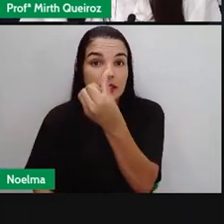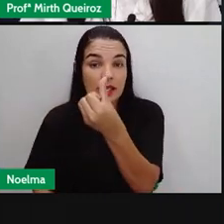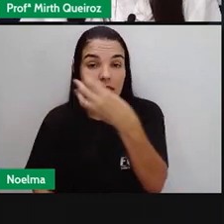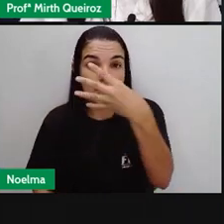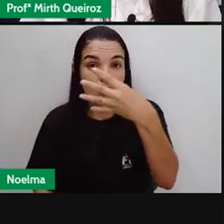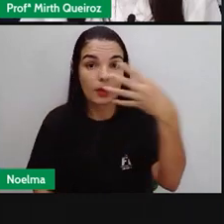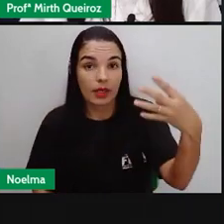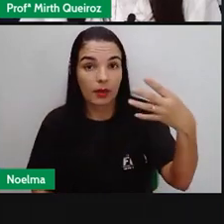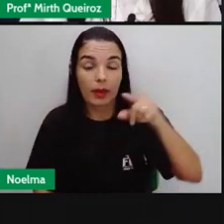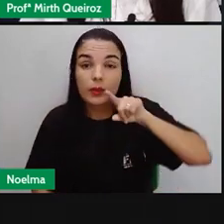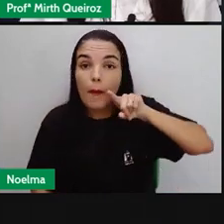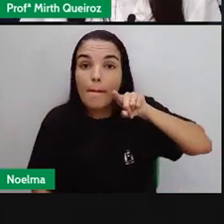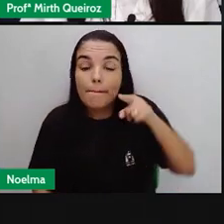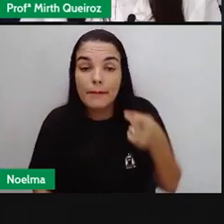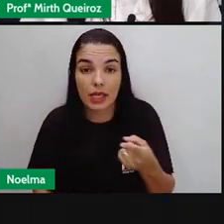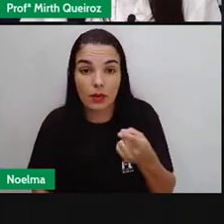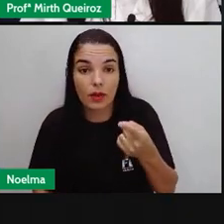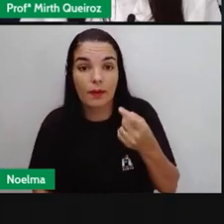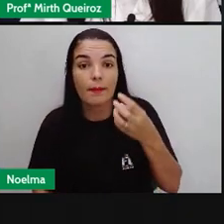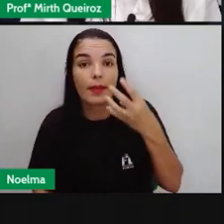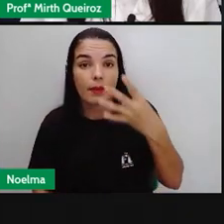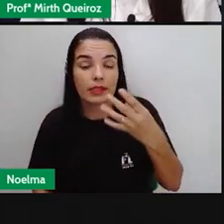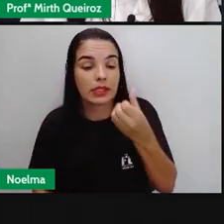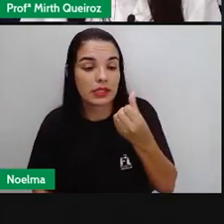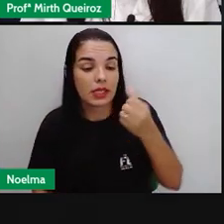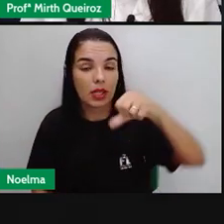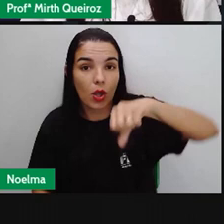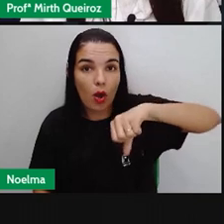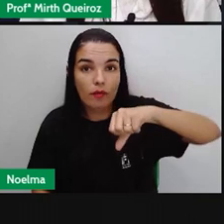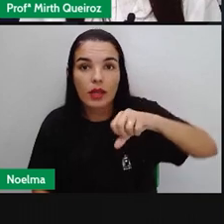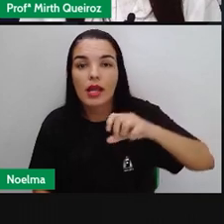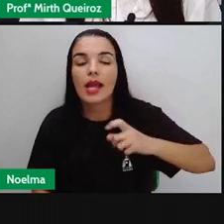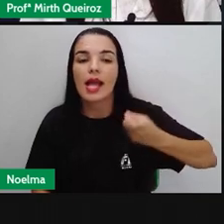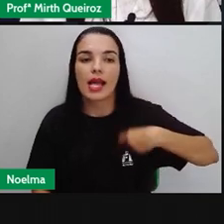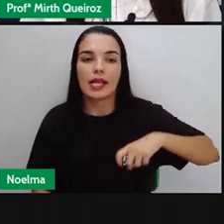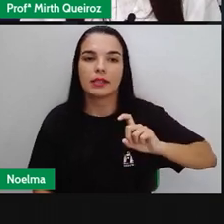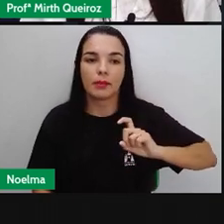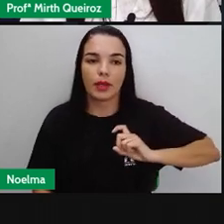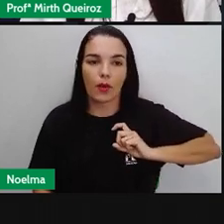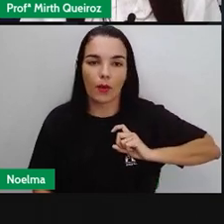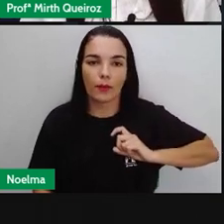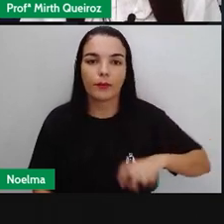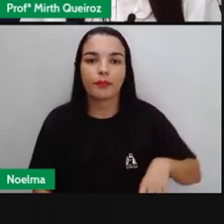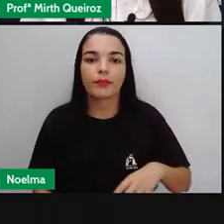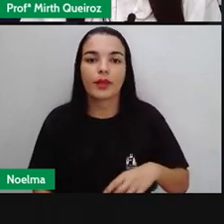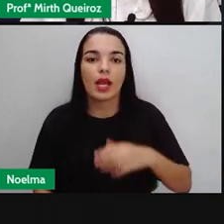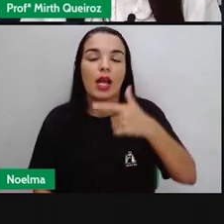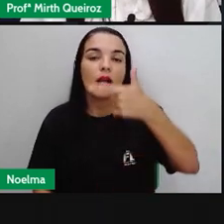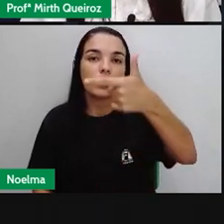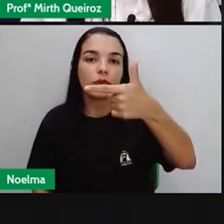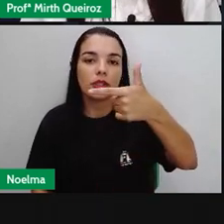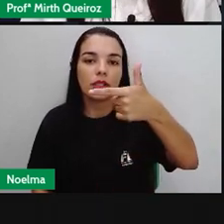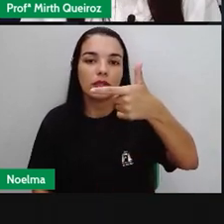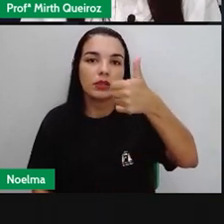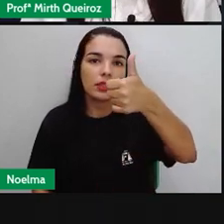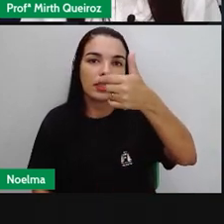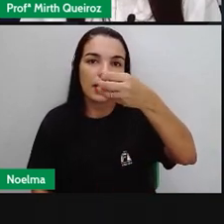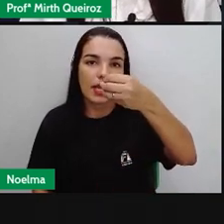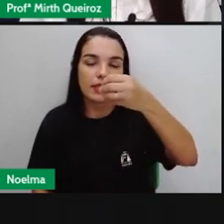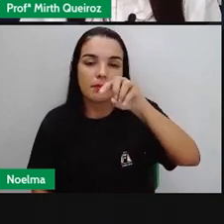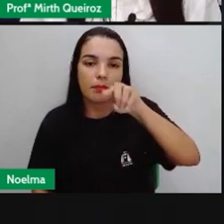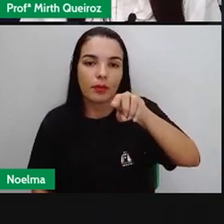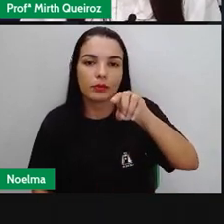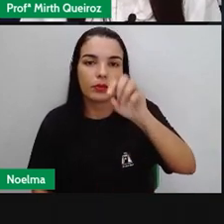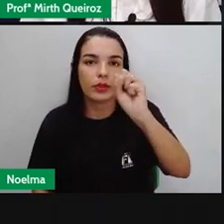644.469 eram espanhóis, 210.825 alemães,